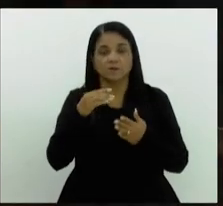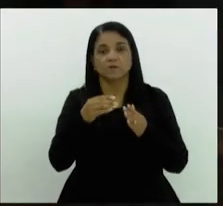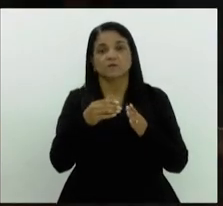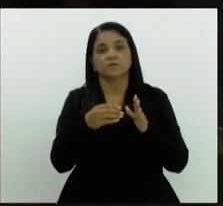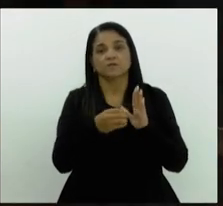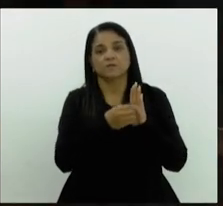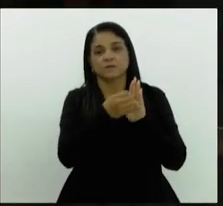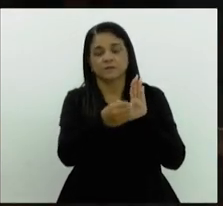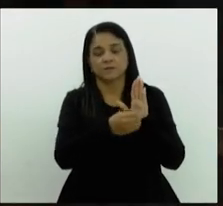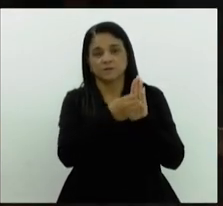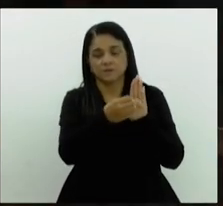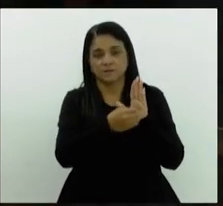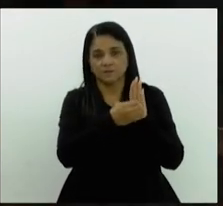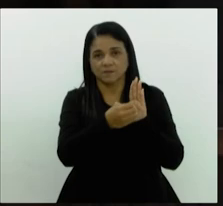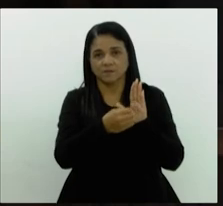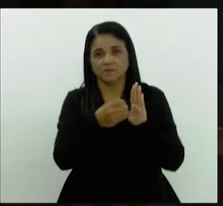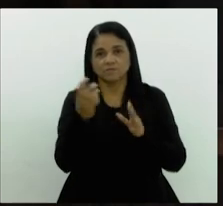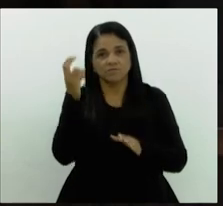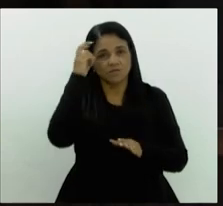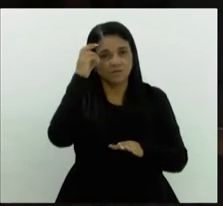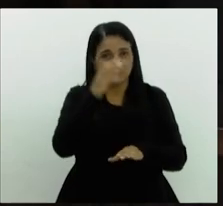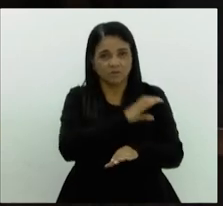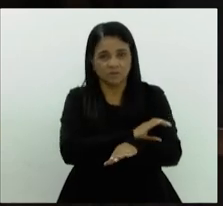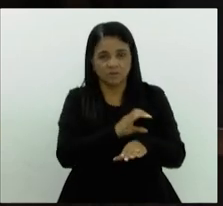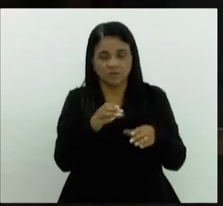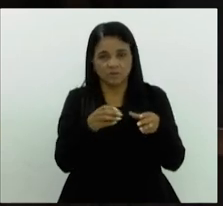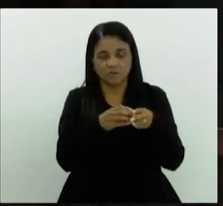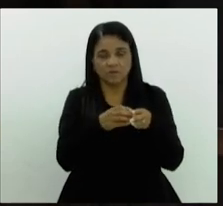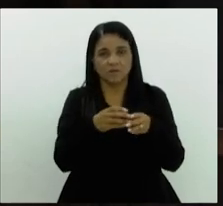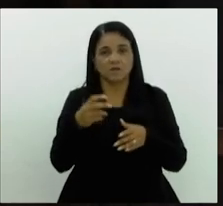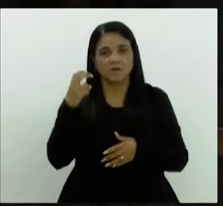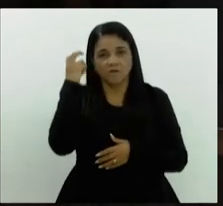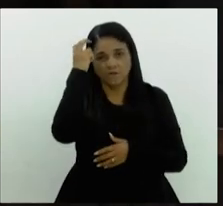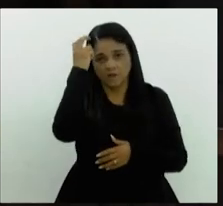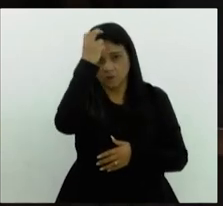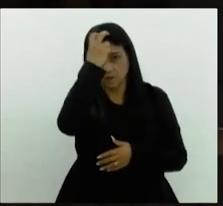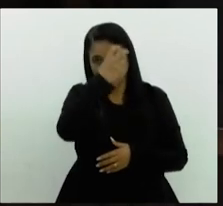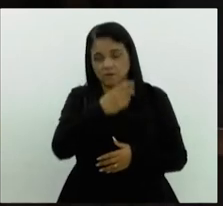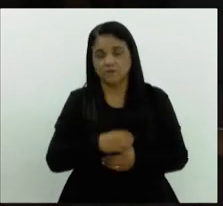e cultura, Verônica Lima, nossa nome de deputada, Verônica Lima.